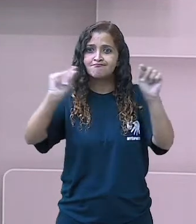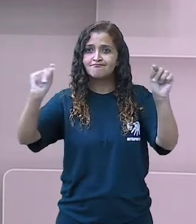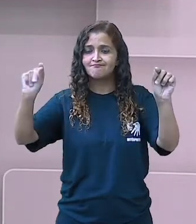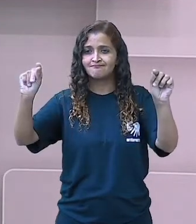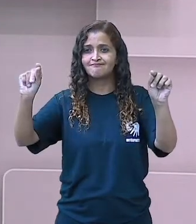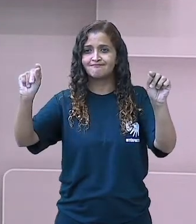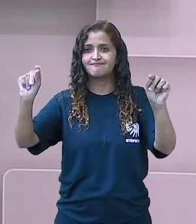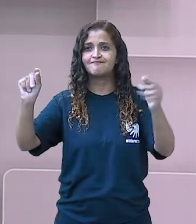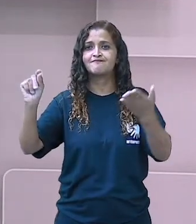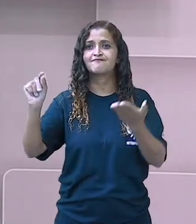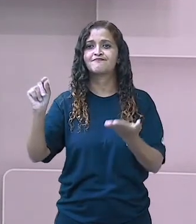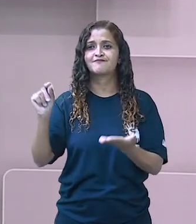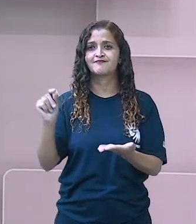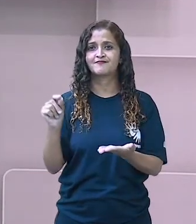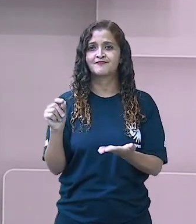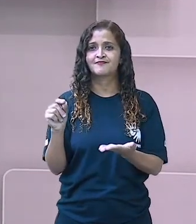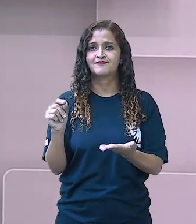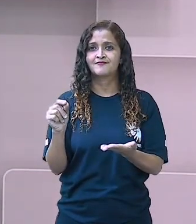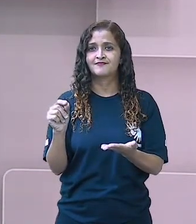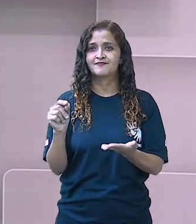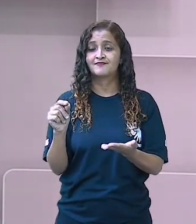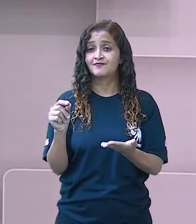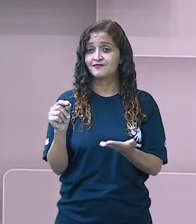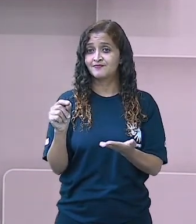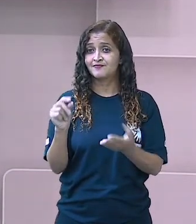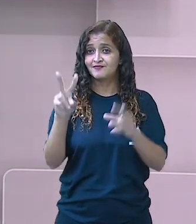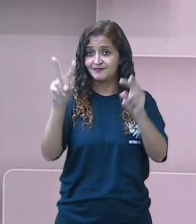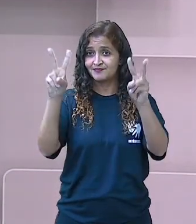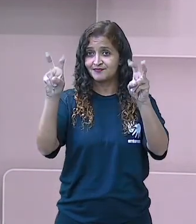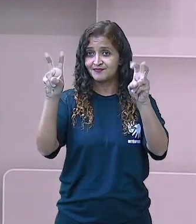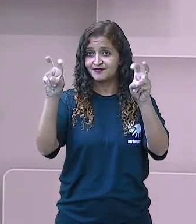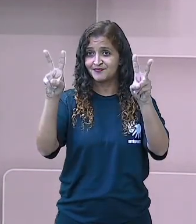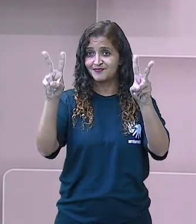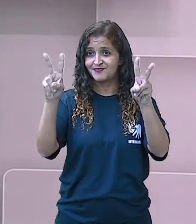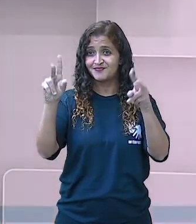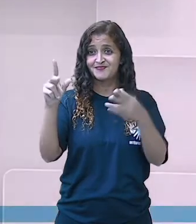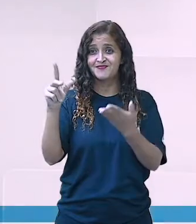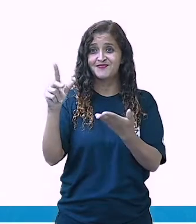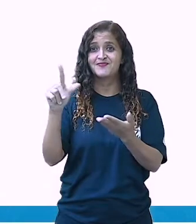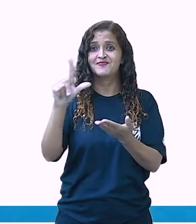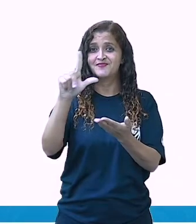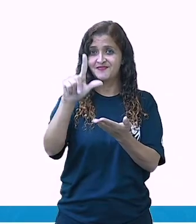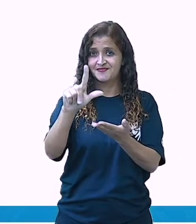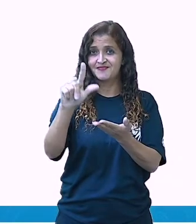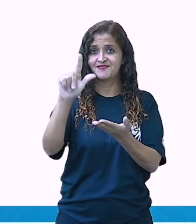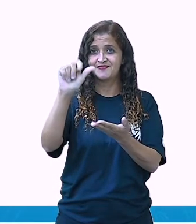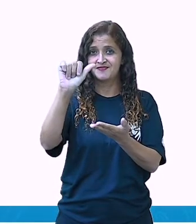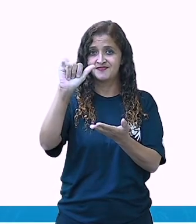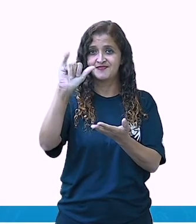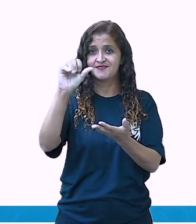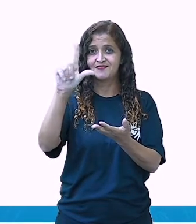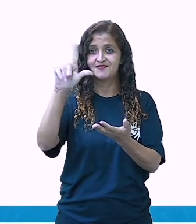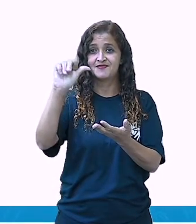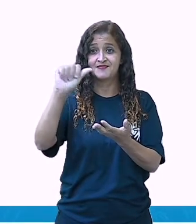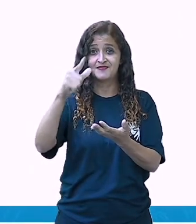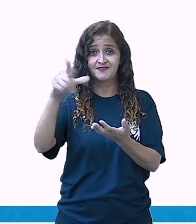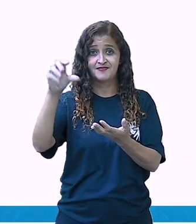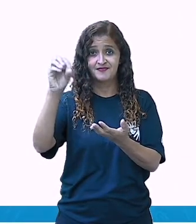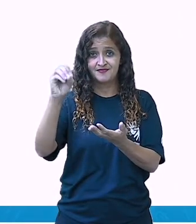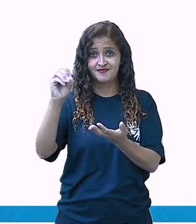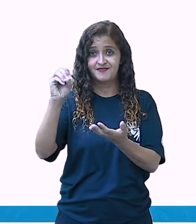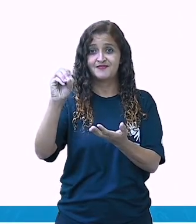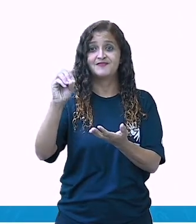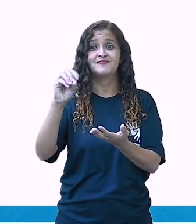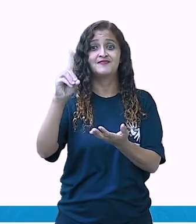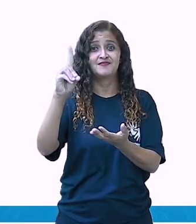texto. Então, aqui a gente volta, ó. O título do nosso texto está aqui, Bem centralizado, né? Então, o título do texto é